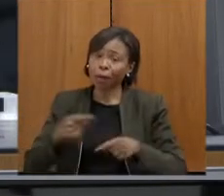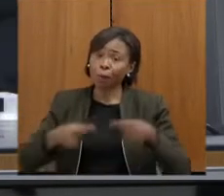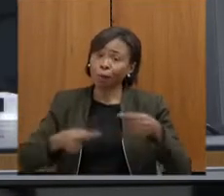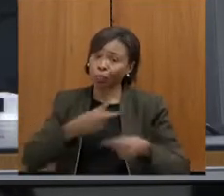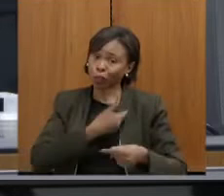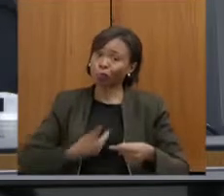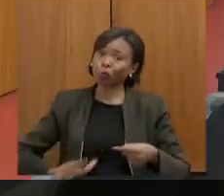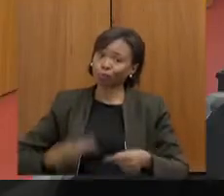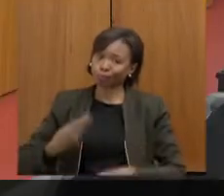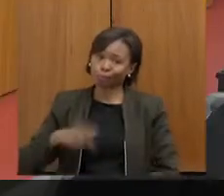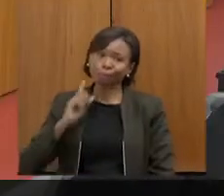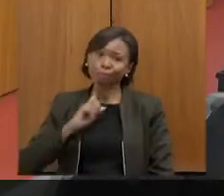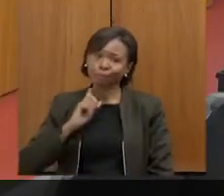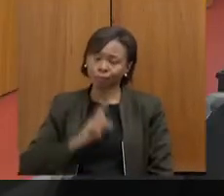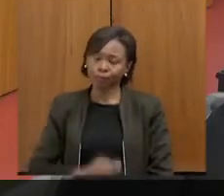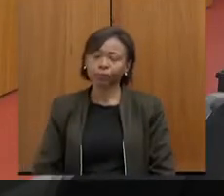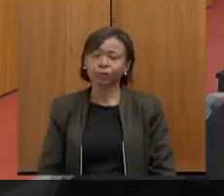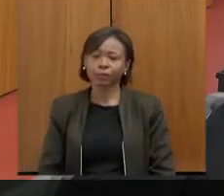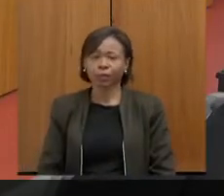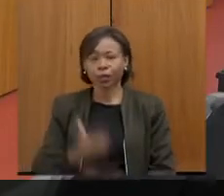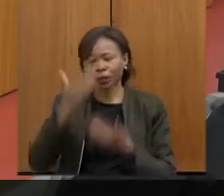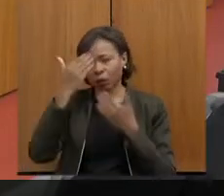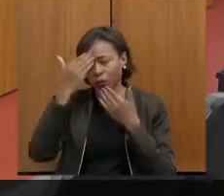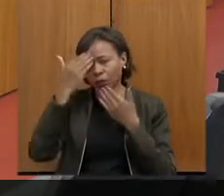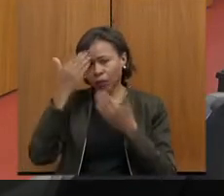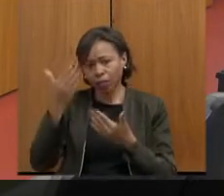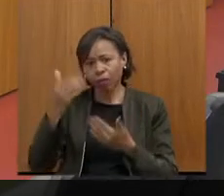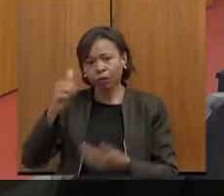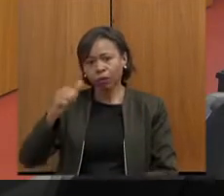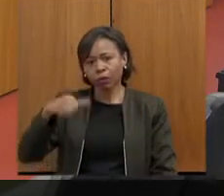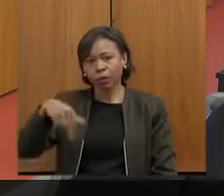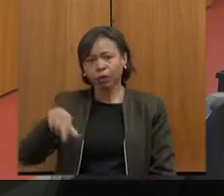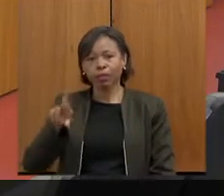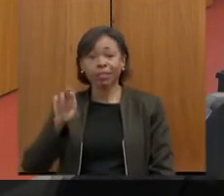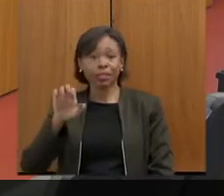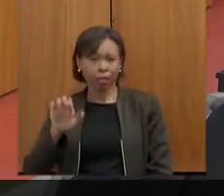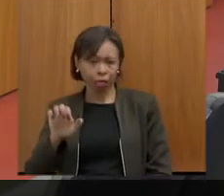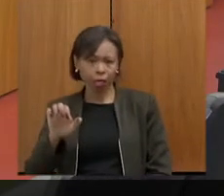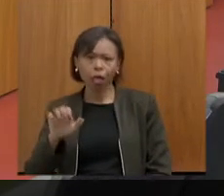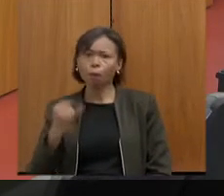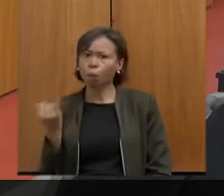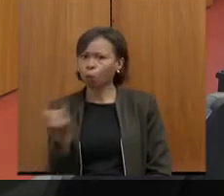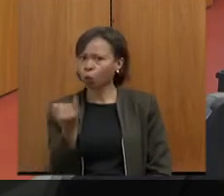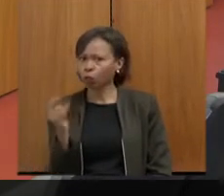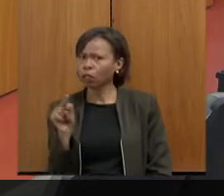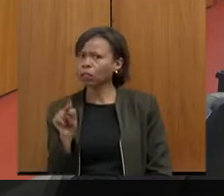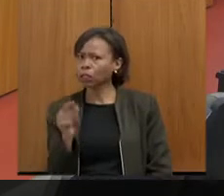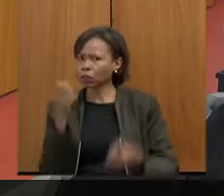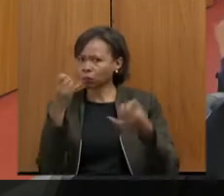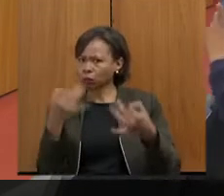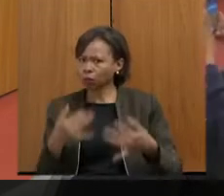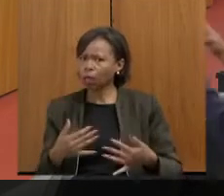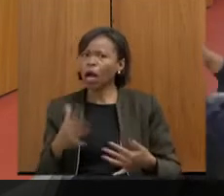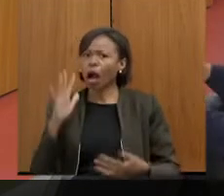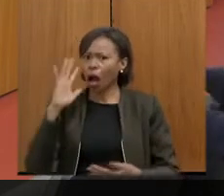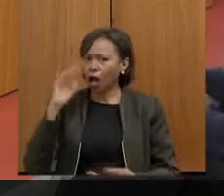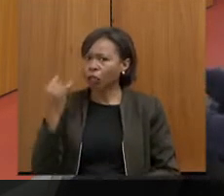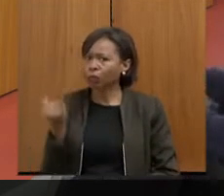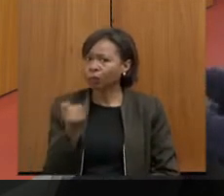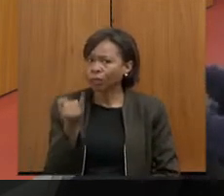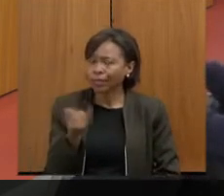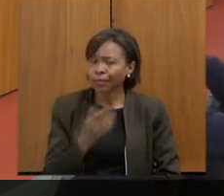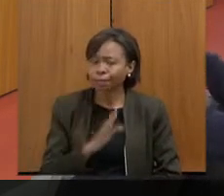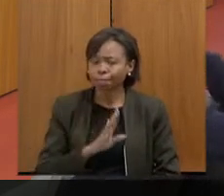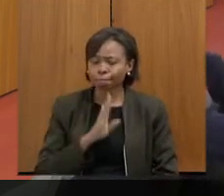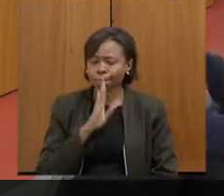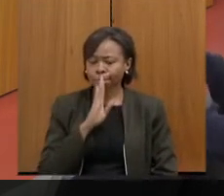Minas Gerais. Muito obrigado, deputado André Quintal, muito válido a sua observação, acho que até cabe aqui um minuto de silêncio, até então